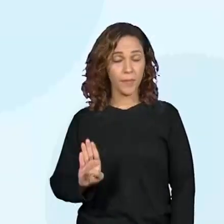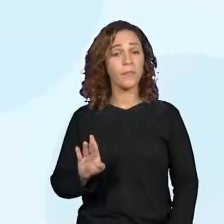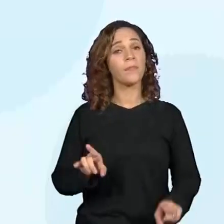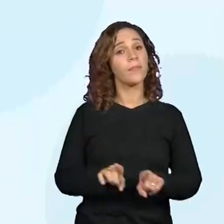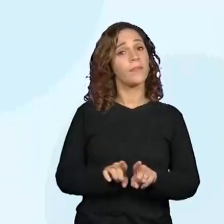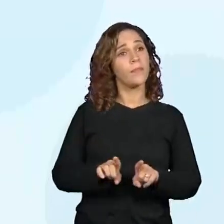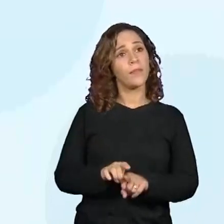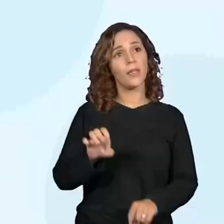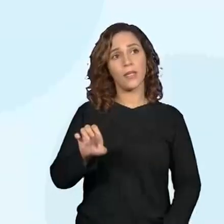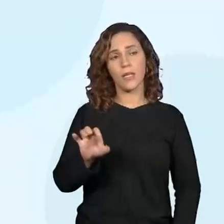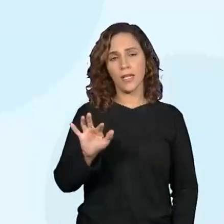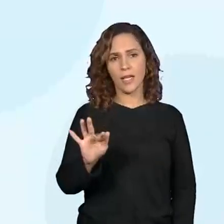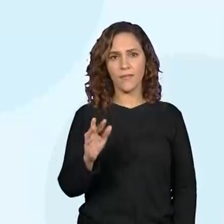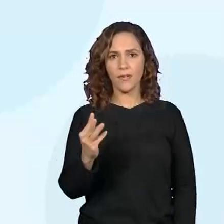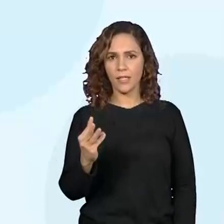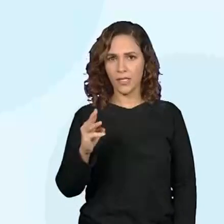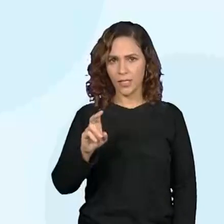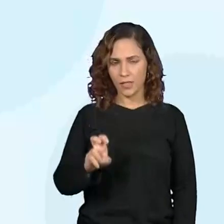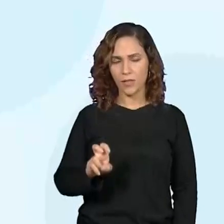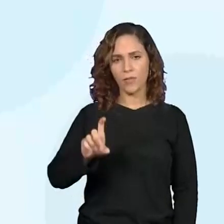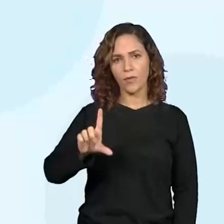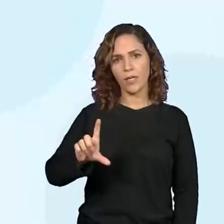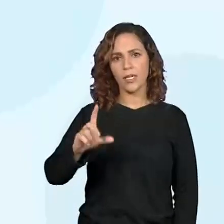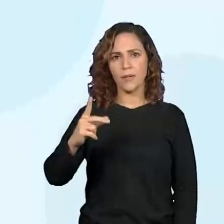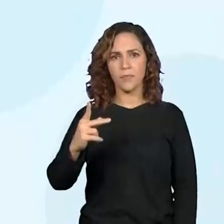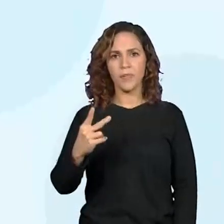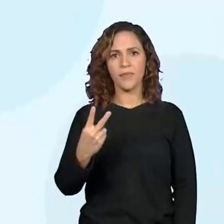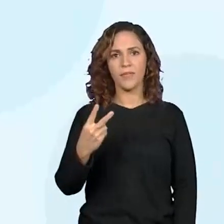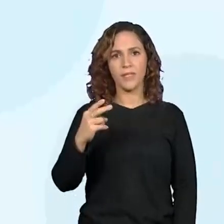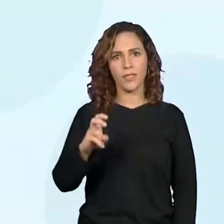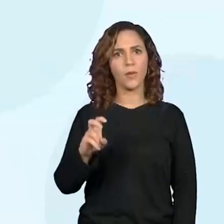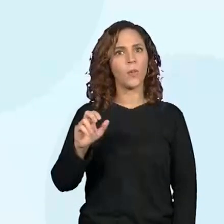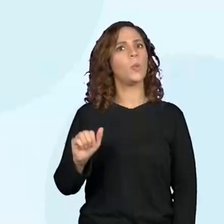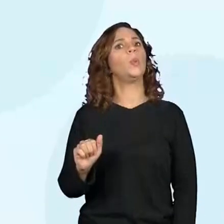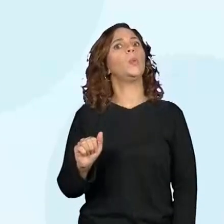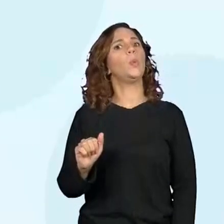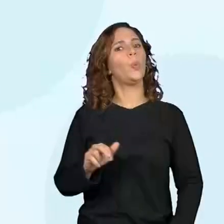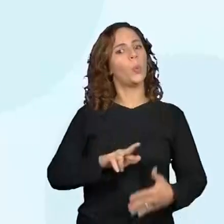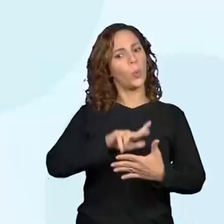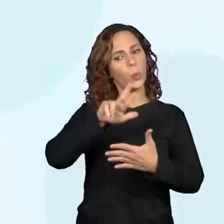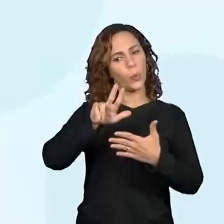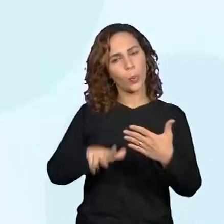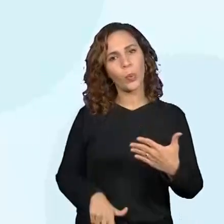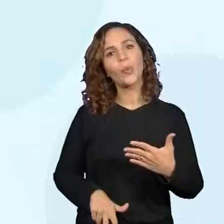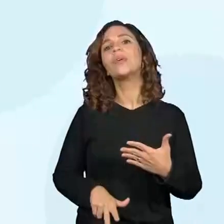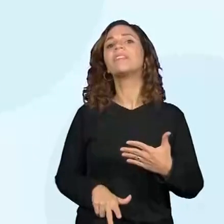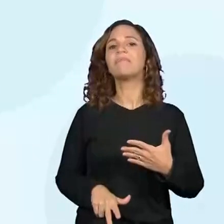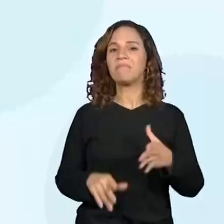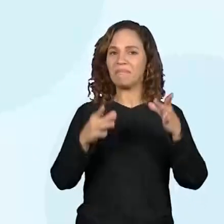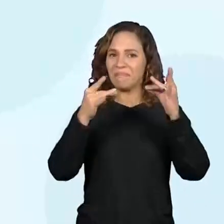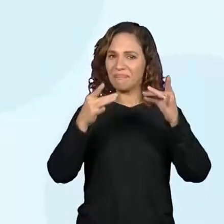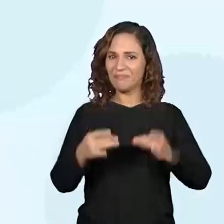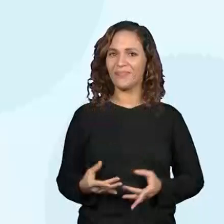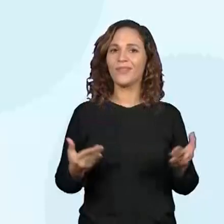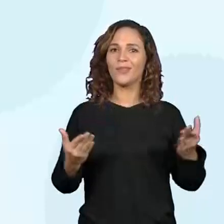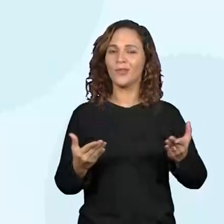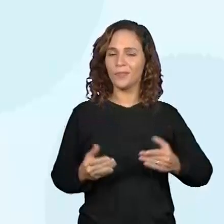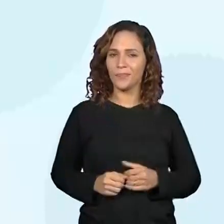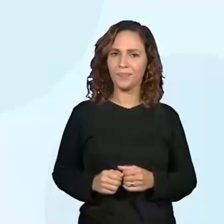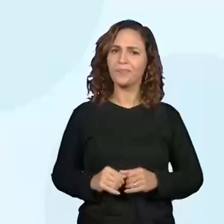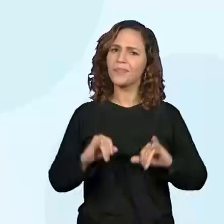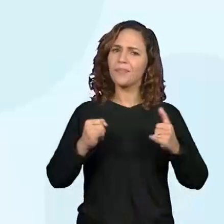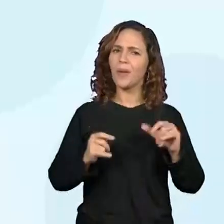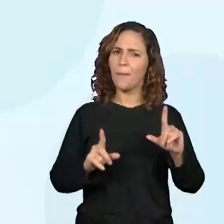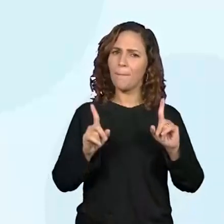EF35LP25A. Olha só o tanto de coisa que nós iremos aprender. Então, faça uma